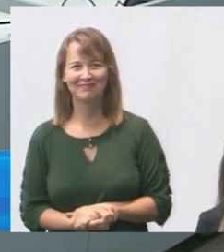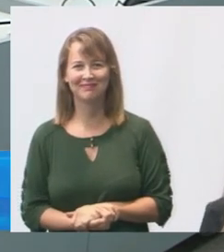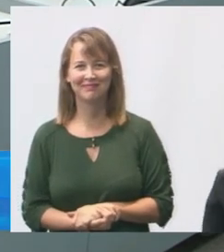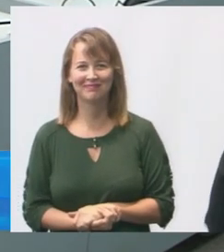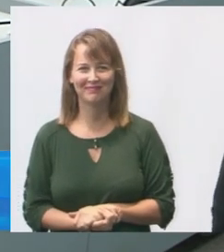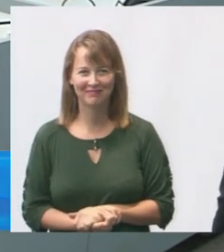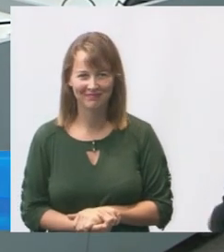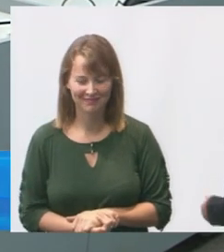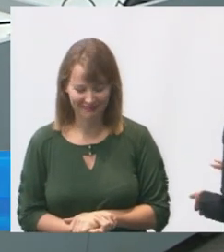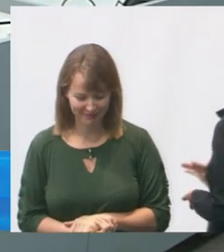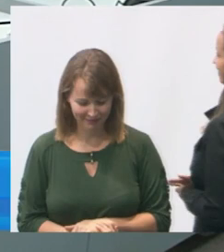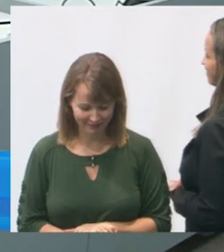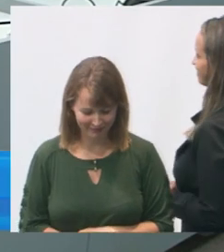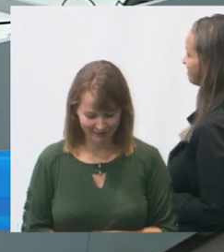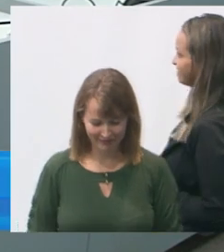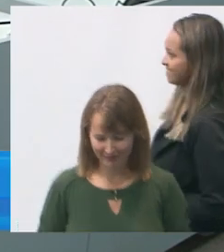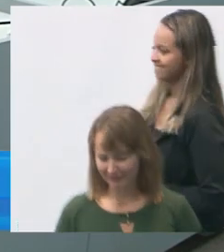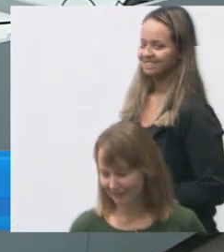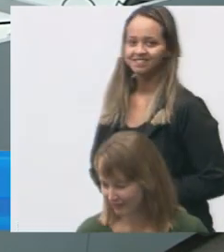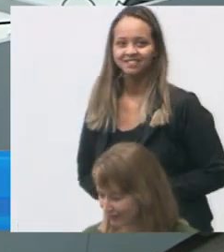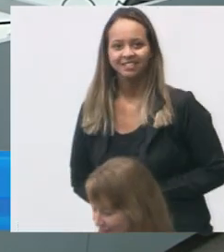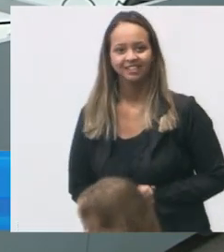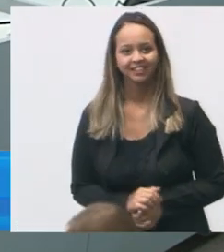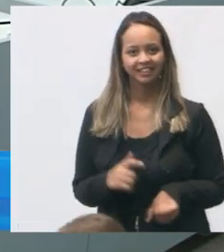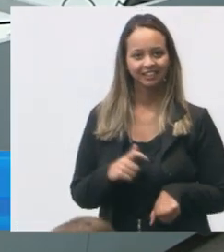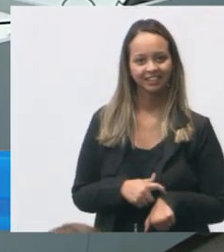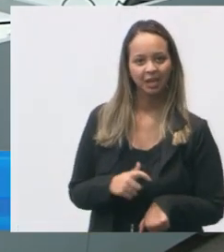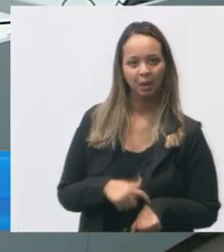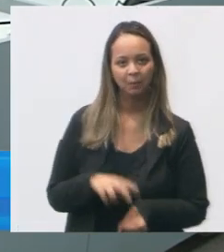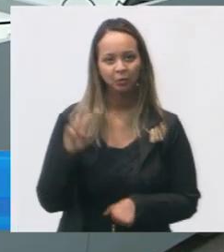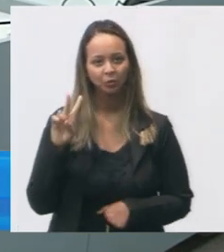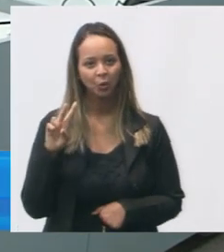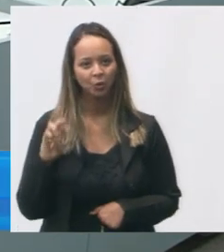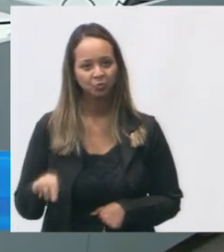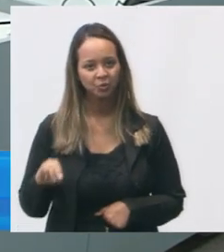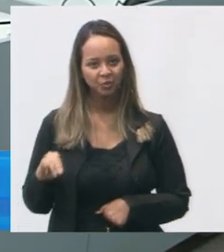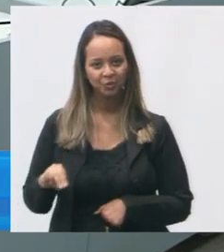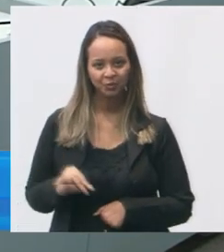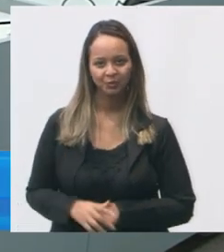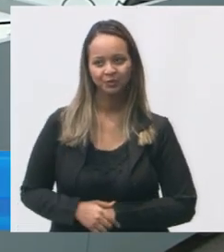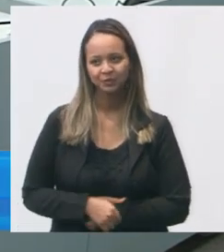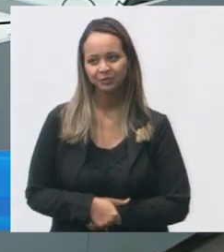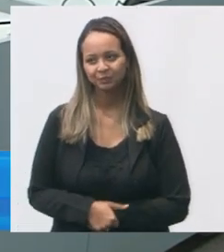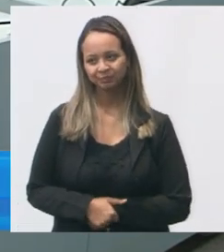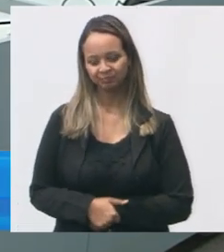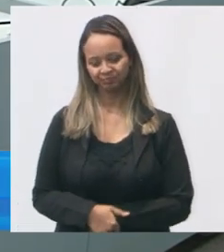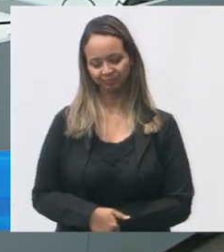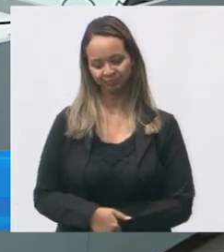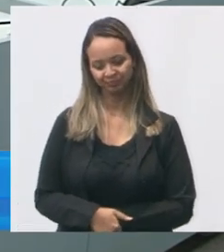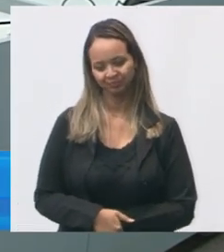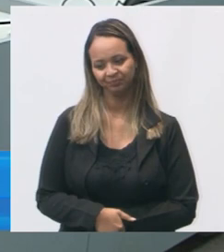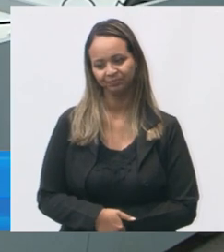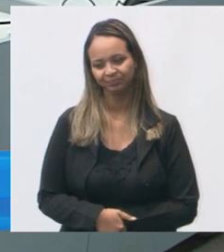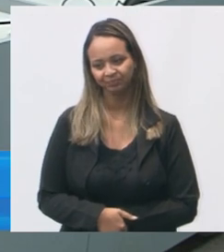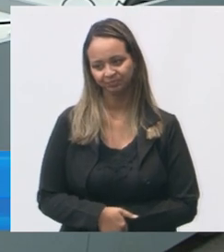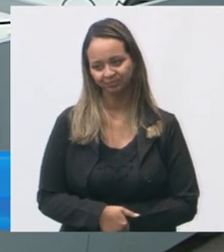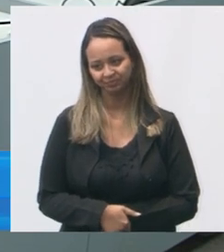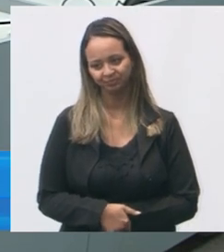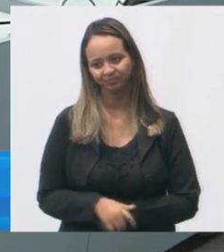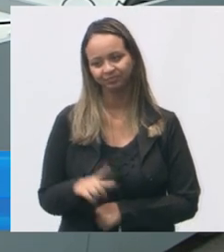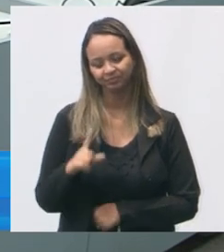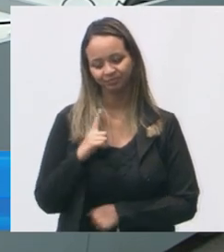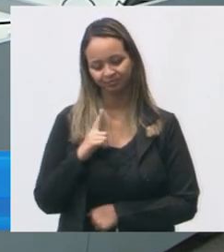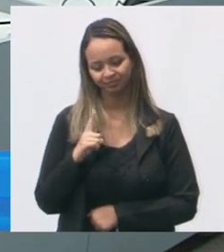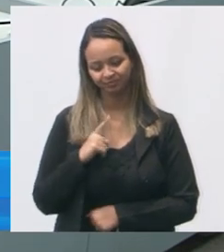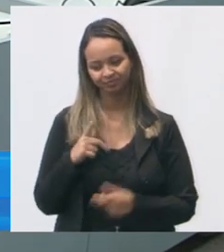pelo tempo de dois minutos vereador mas nós estamos com tantos nós estamos com diversas